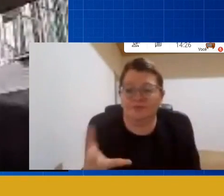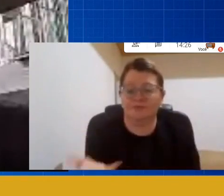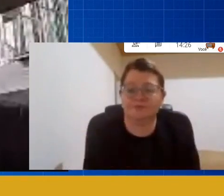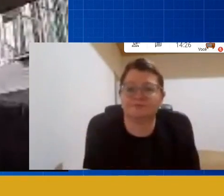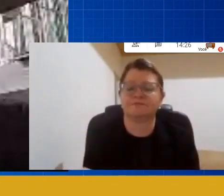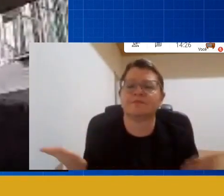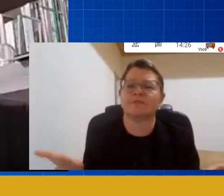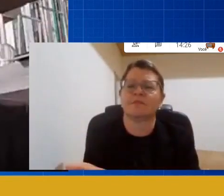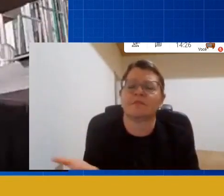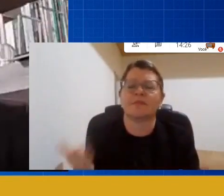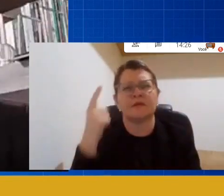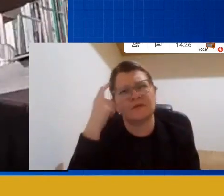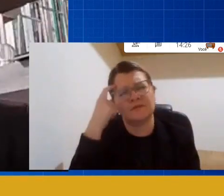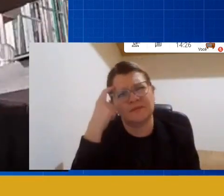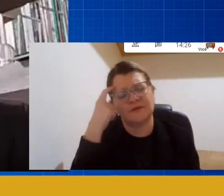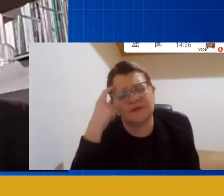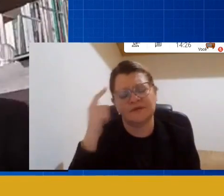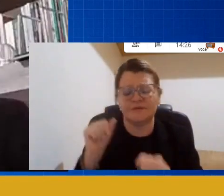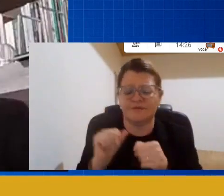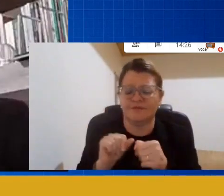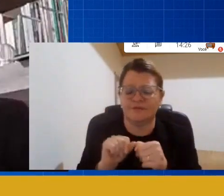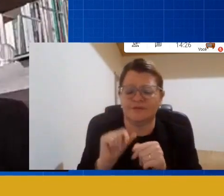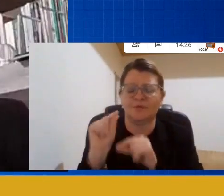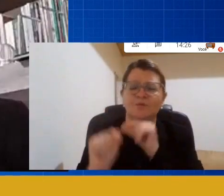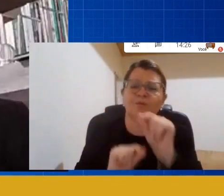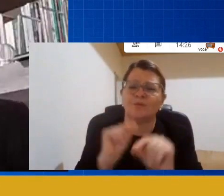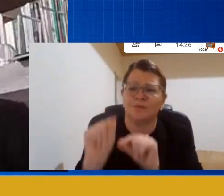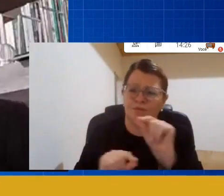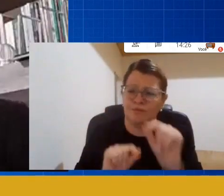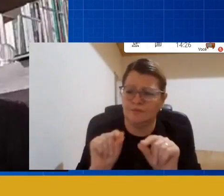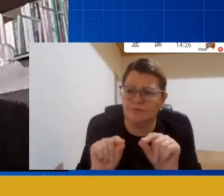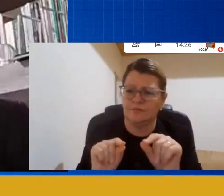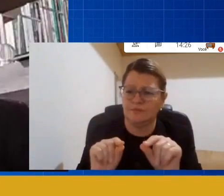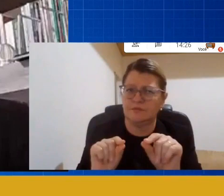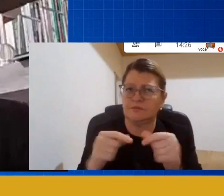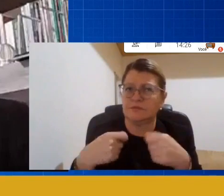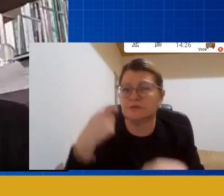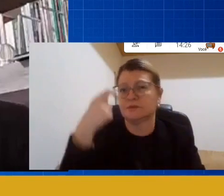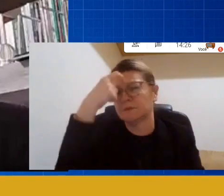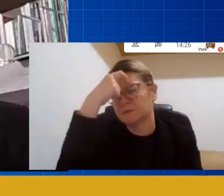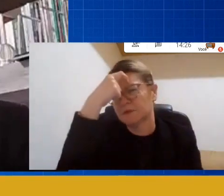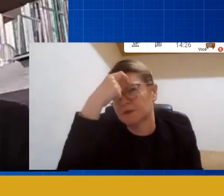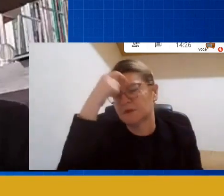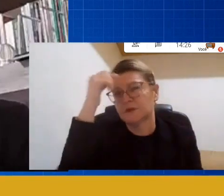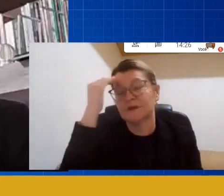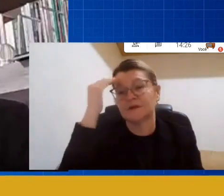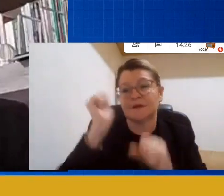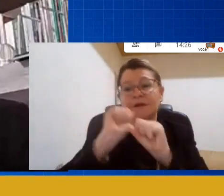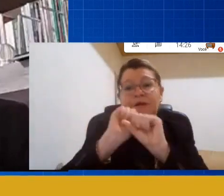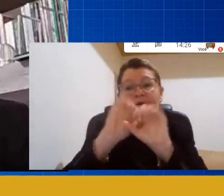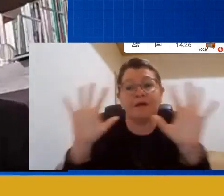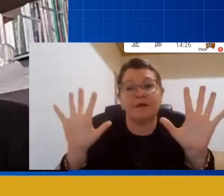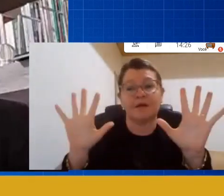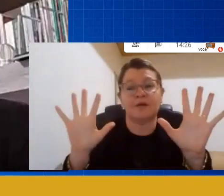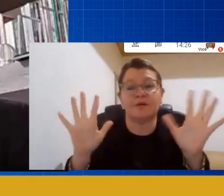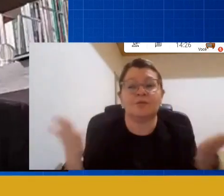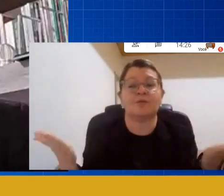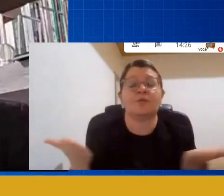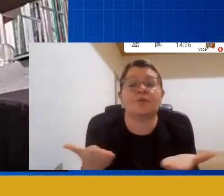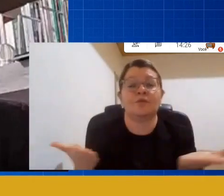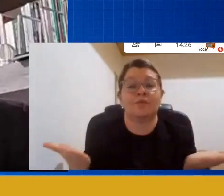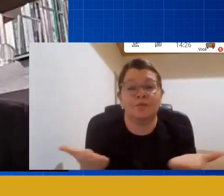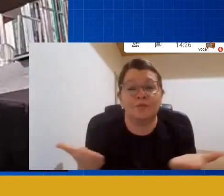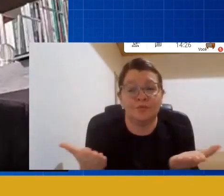fazer, se a gente tem em mente e tem clareza de que o contexto nos